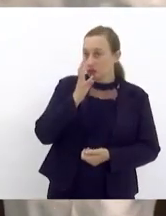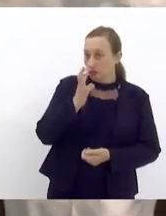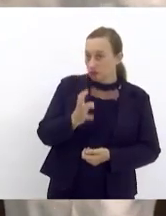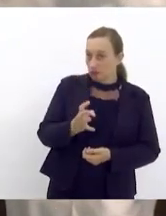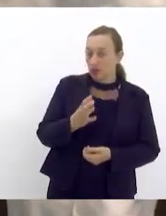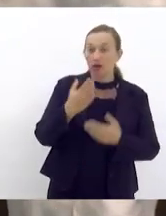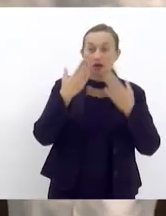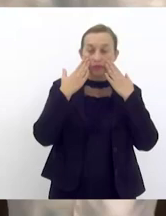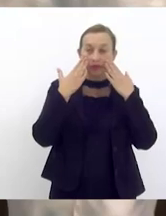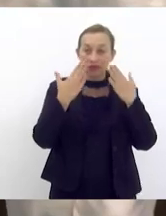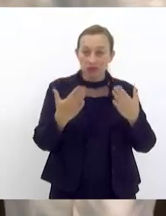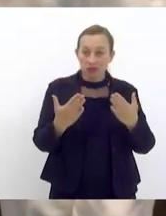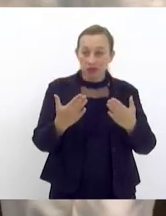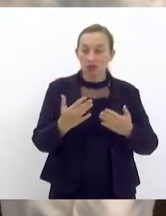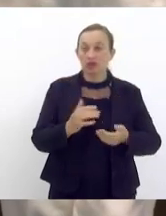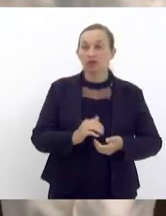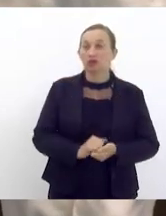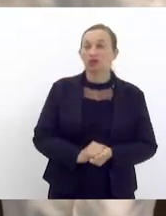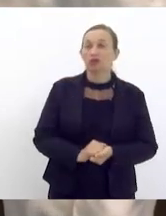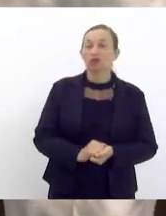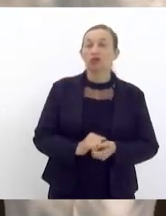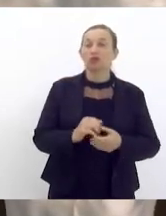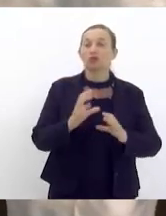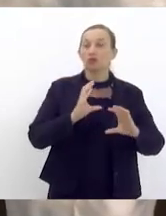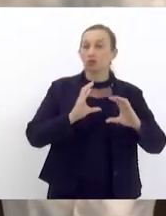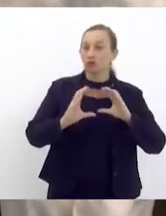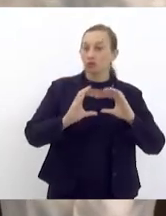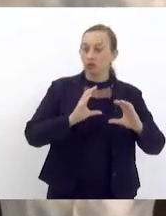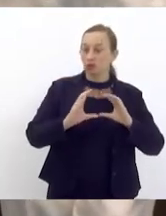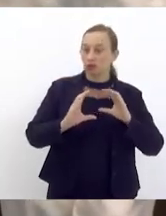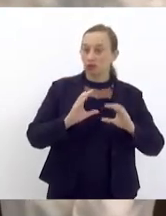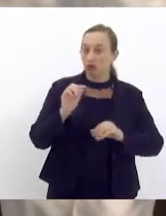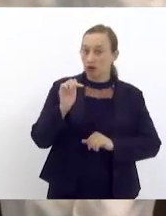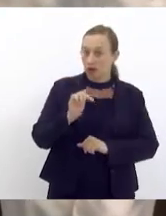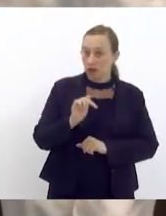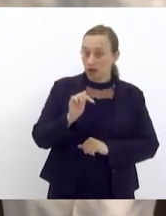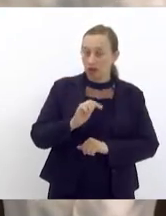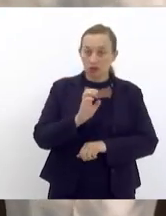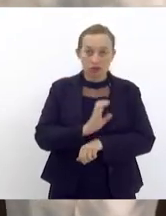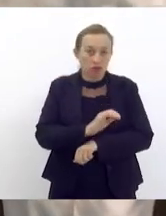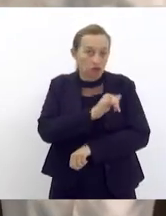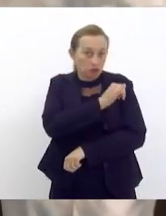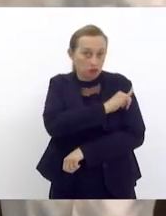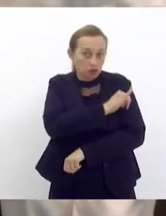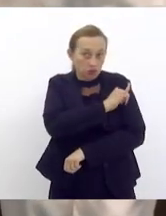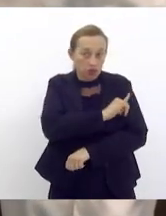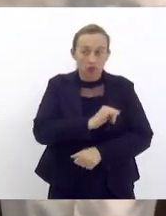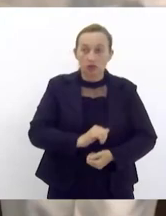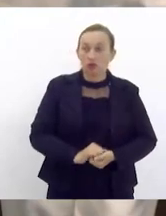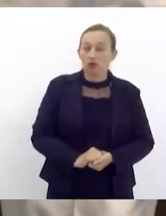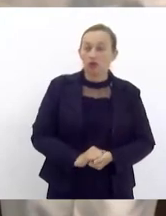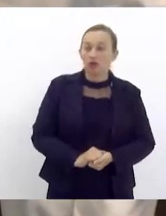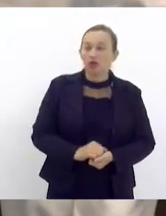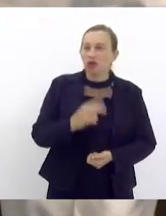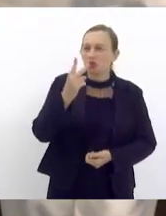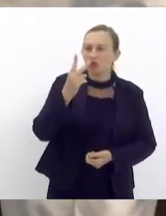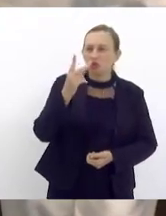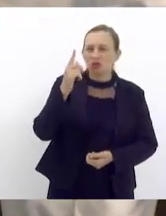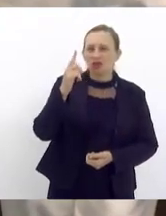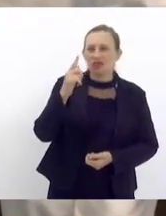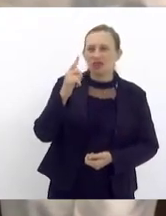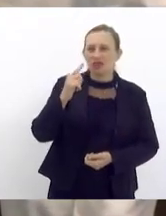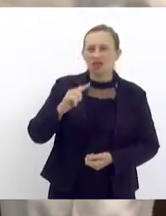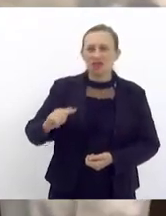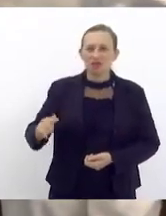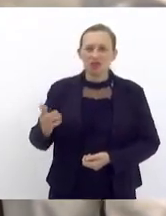apresentada por um veículo de comunicação aqui do estado do Rio de Janeiro que há duas semanas atrás